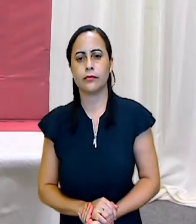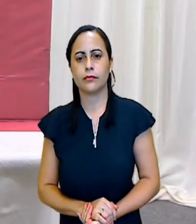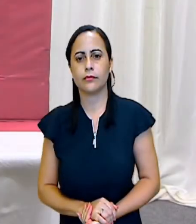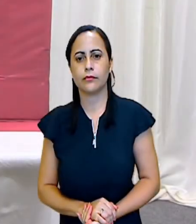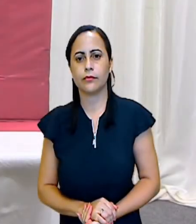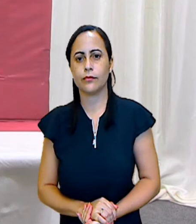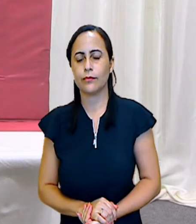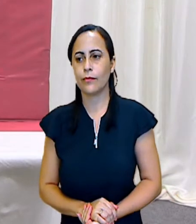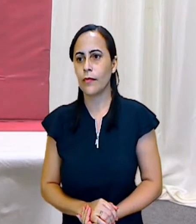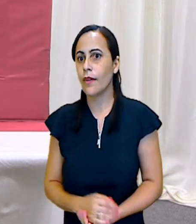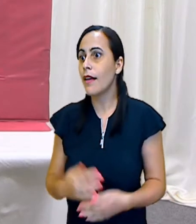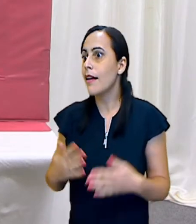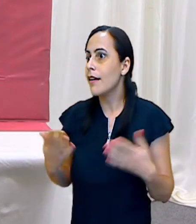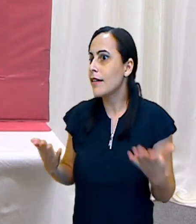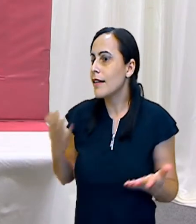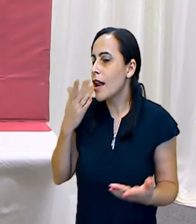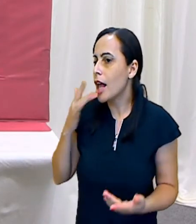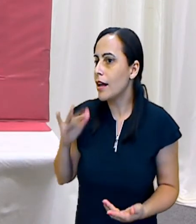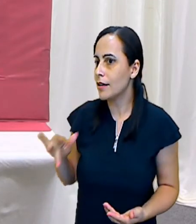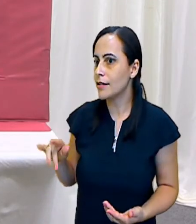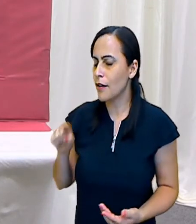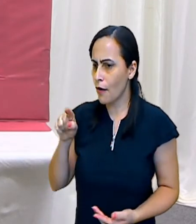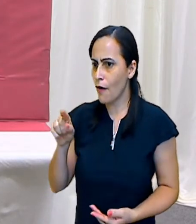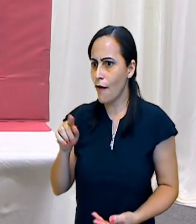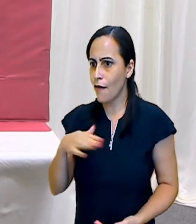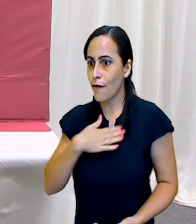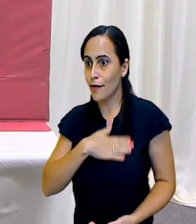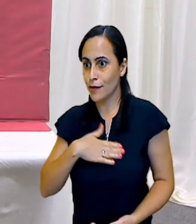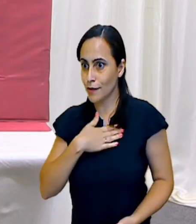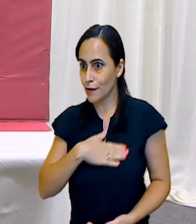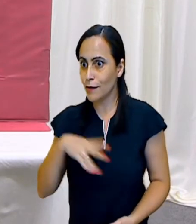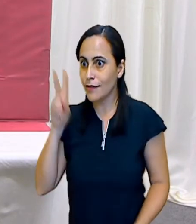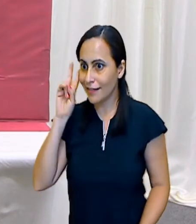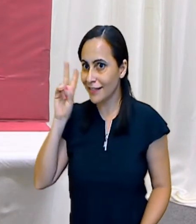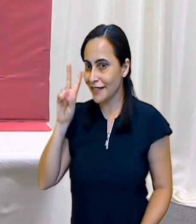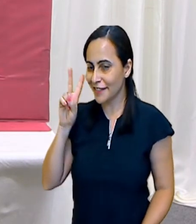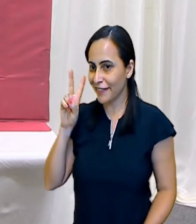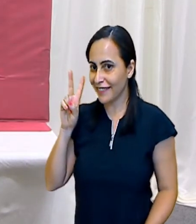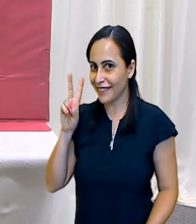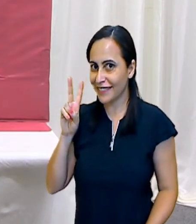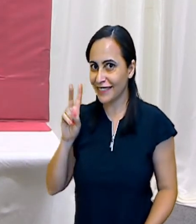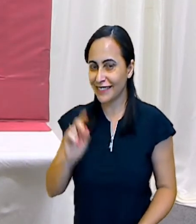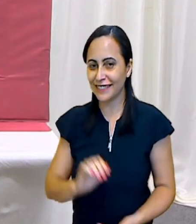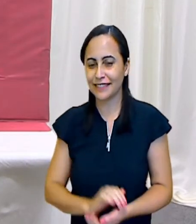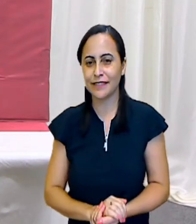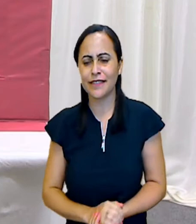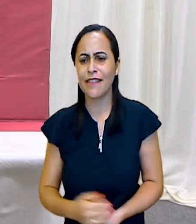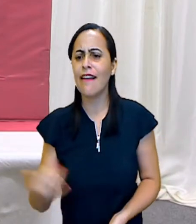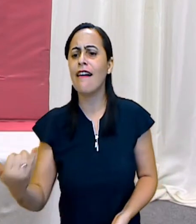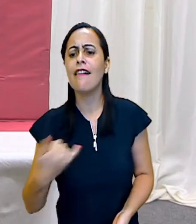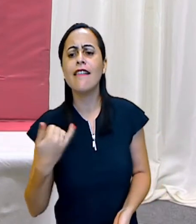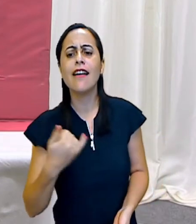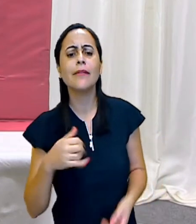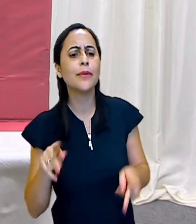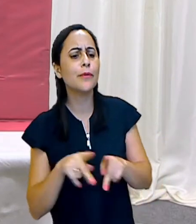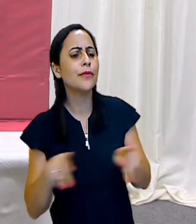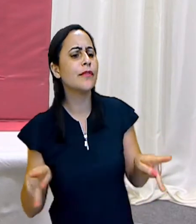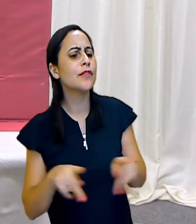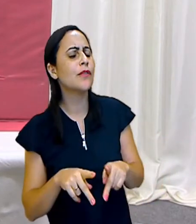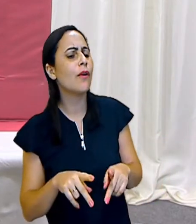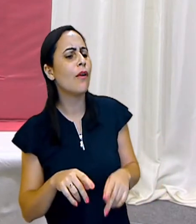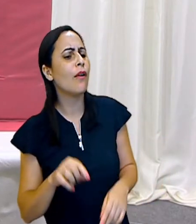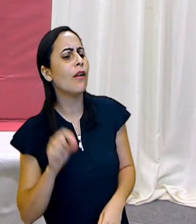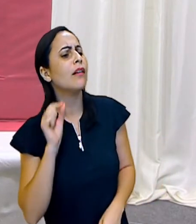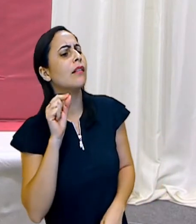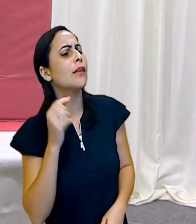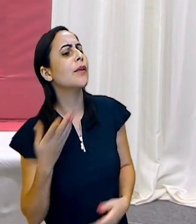E aí, crianças? Vocês gostaram da história? Fala para mim, professora Karina, o que